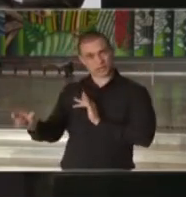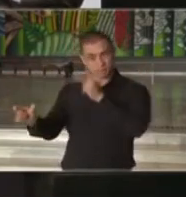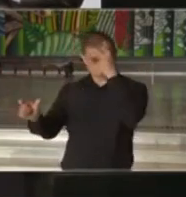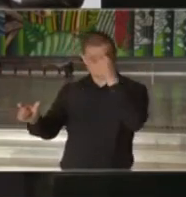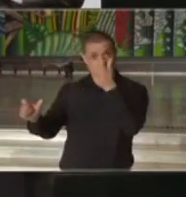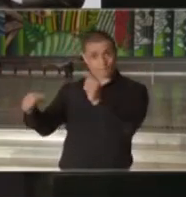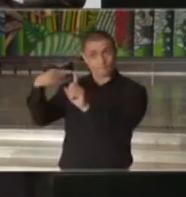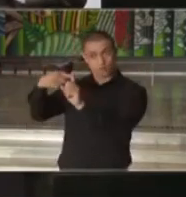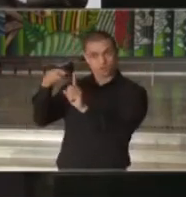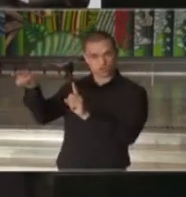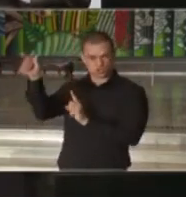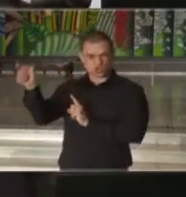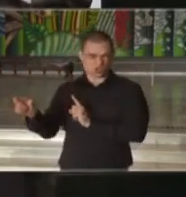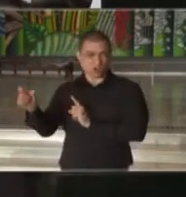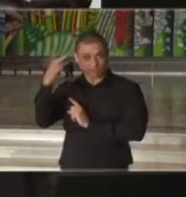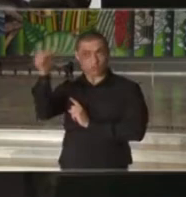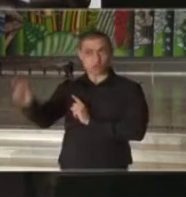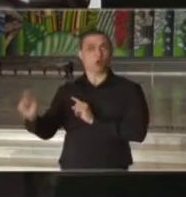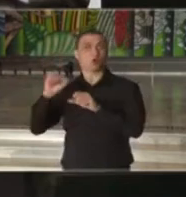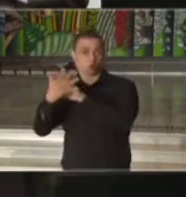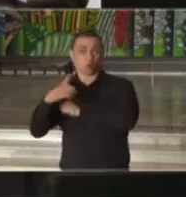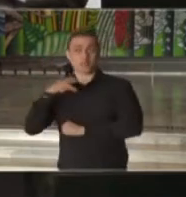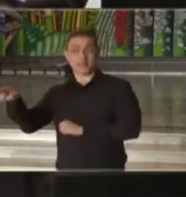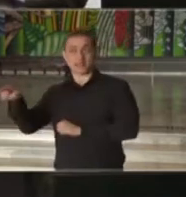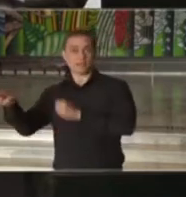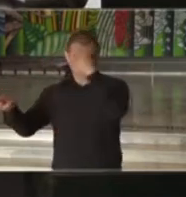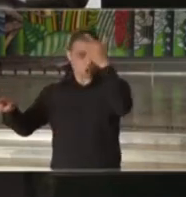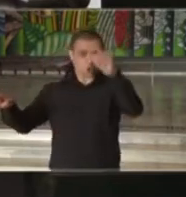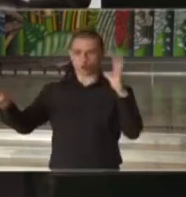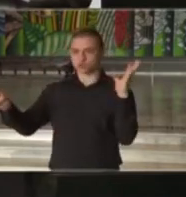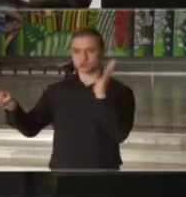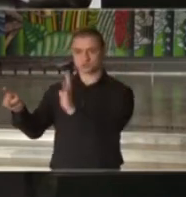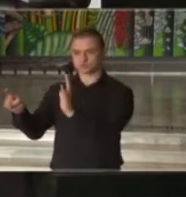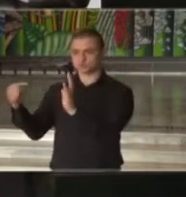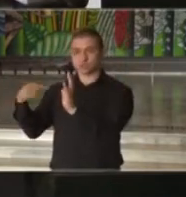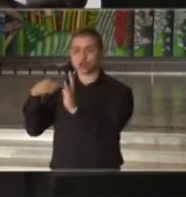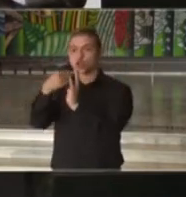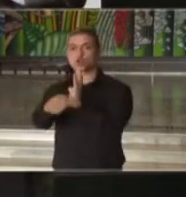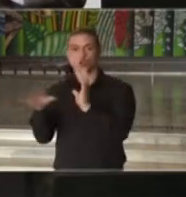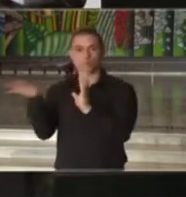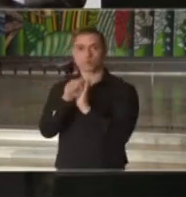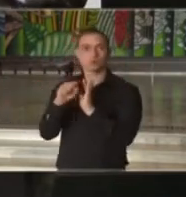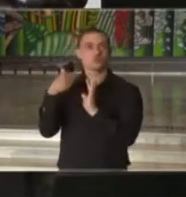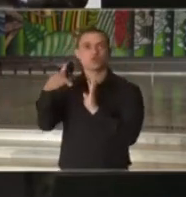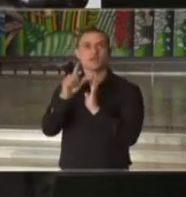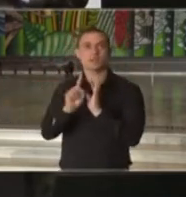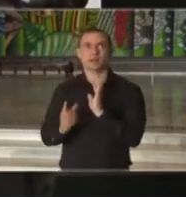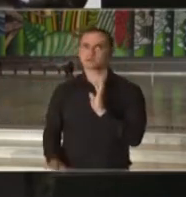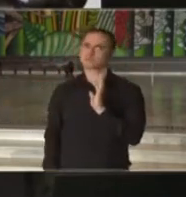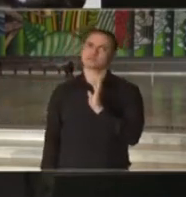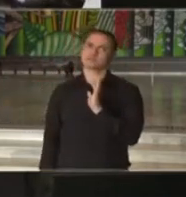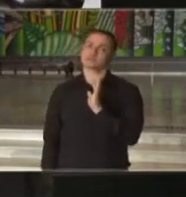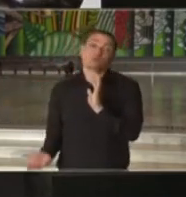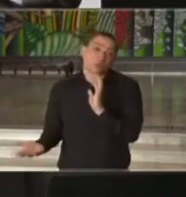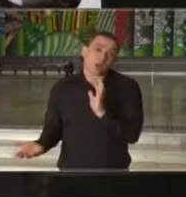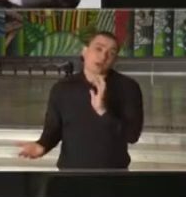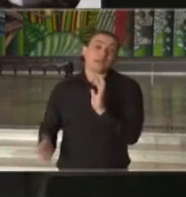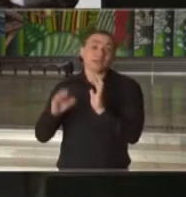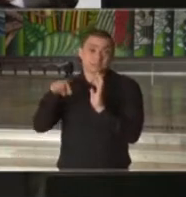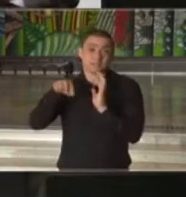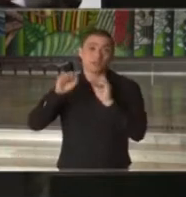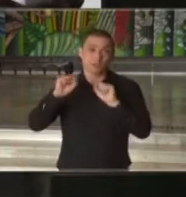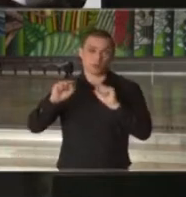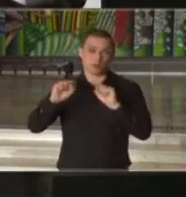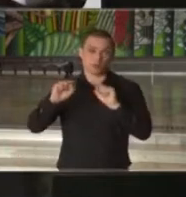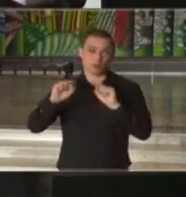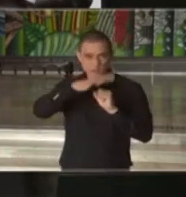positivas, vamos chamar desta maneira, passam, então, agora a não trabalhar. Isso pode ser para